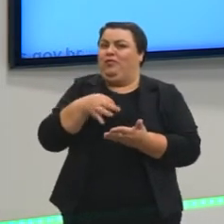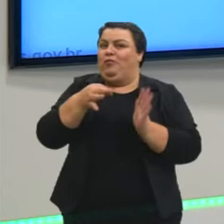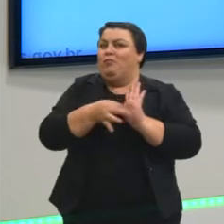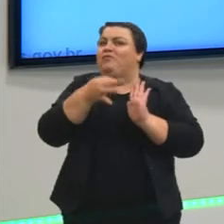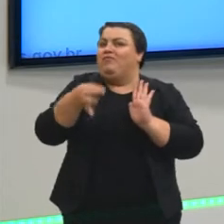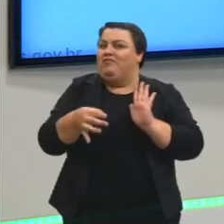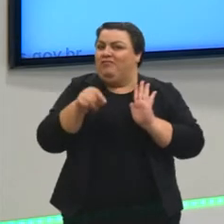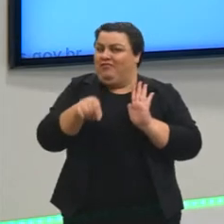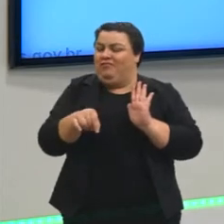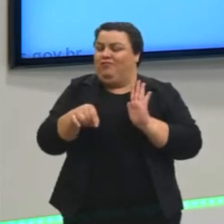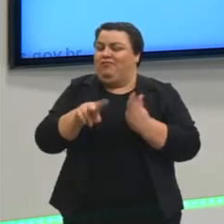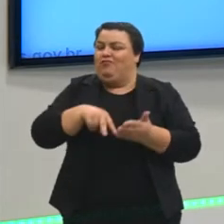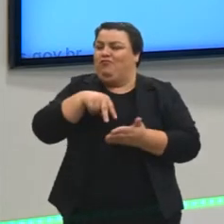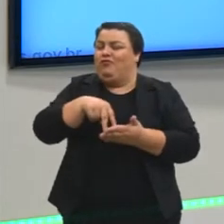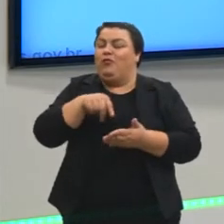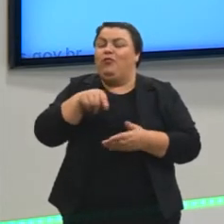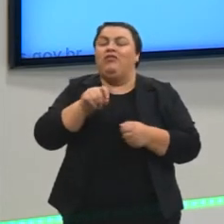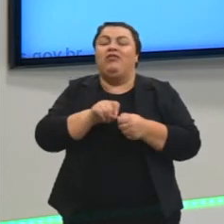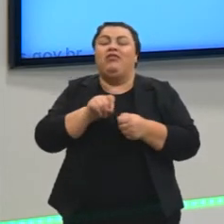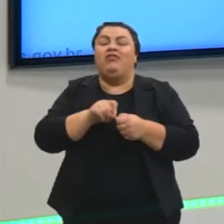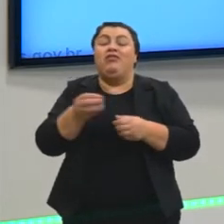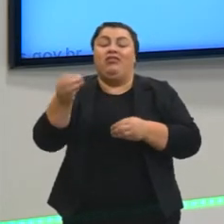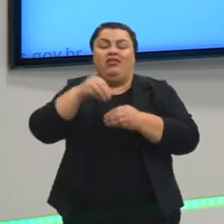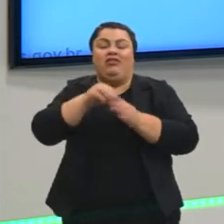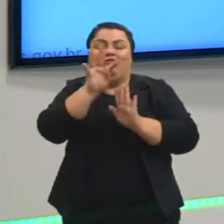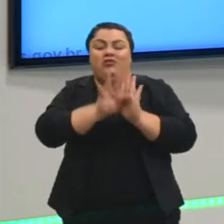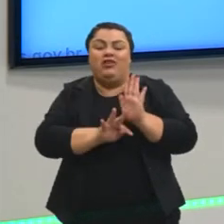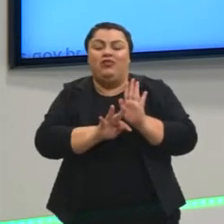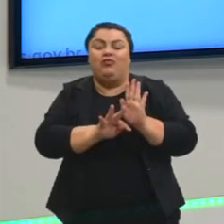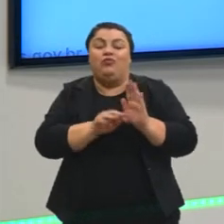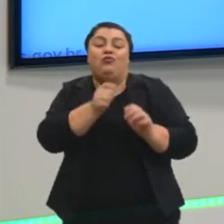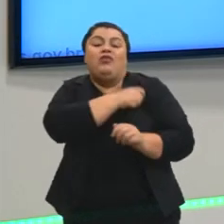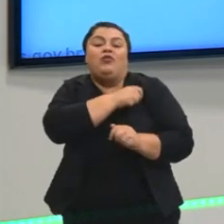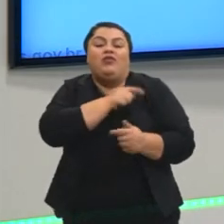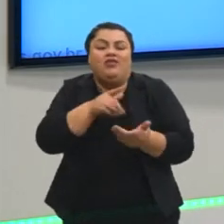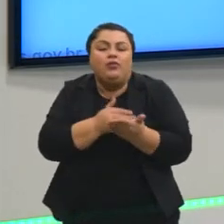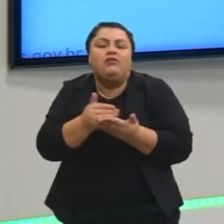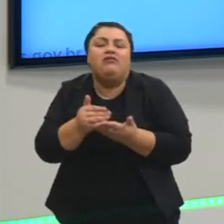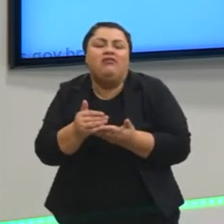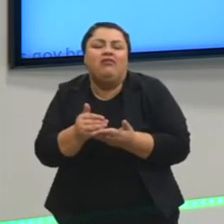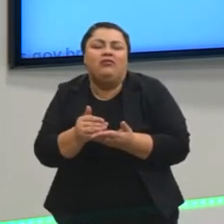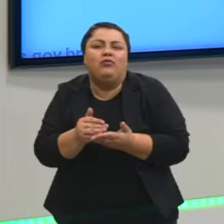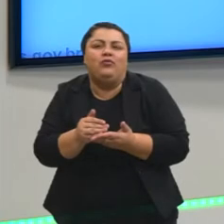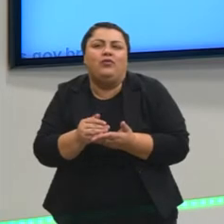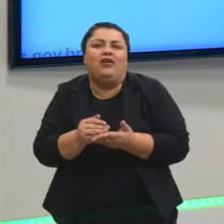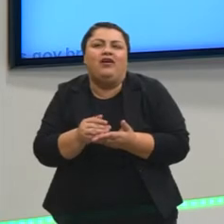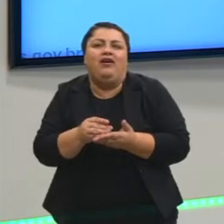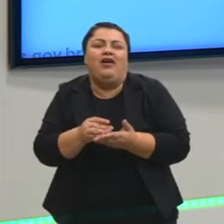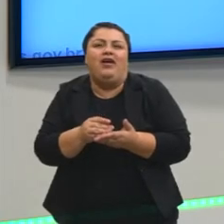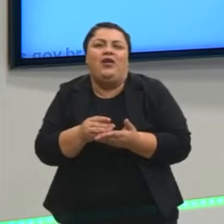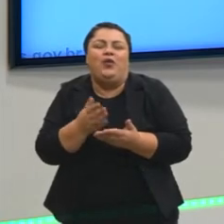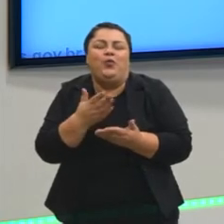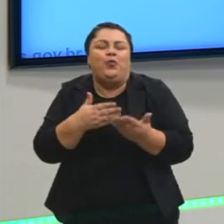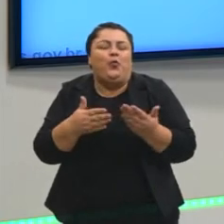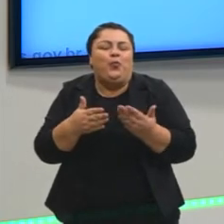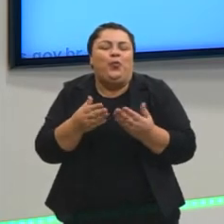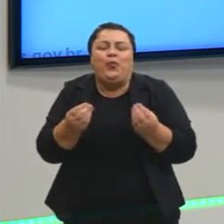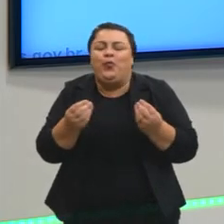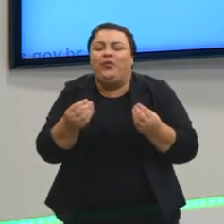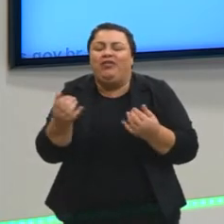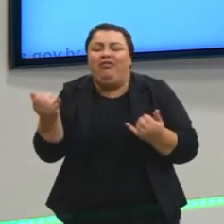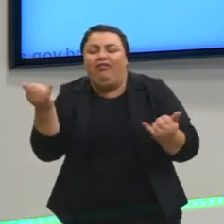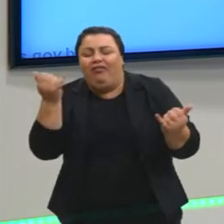acontece muito nos textos dos alunos, principalmente aqueles que estão começando? a galera põe muita informação, velho, e não